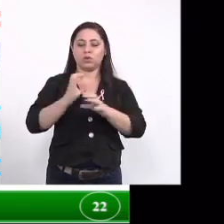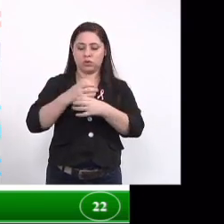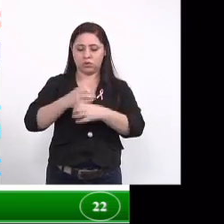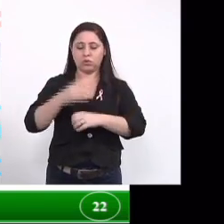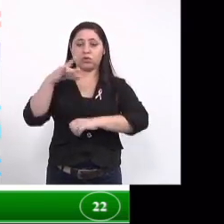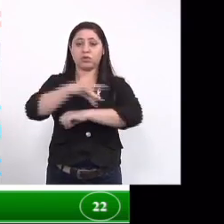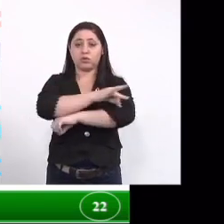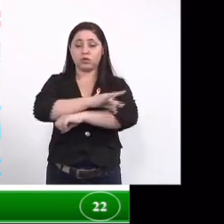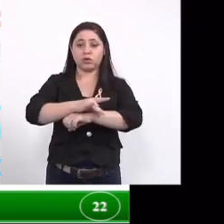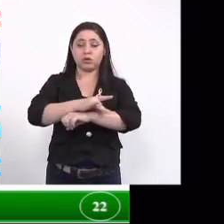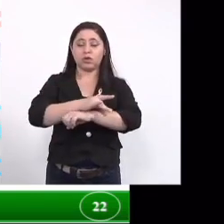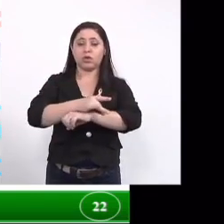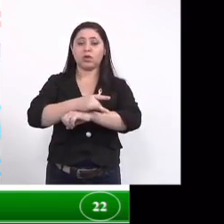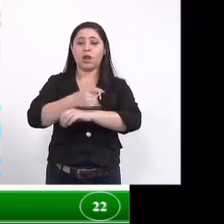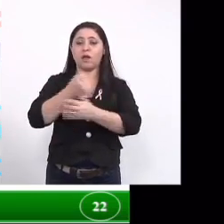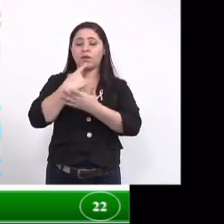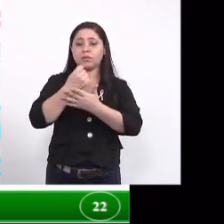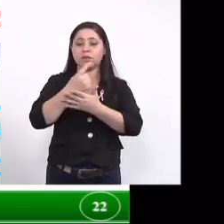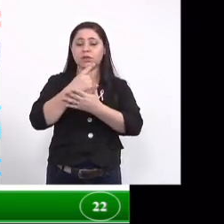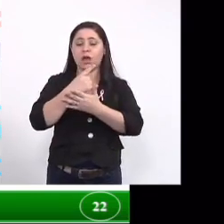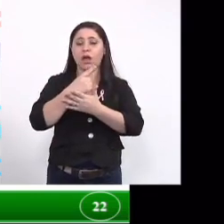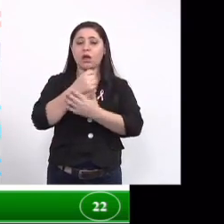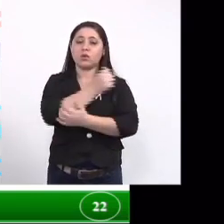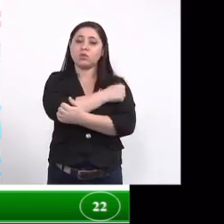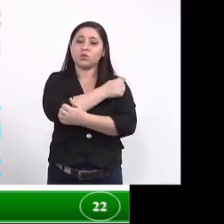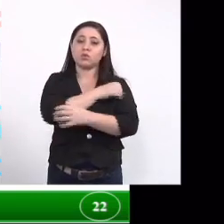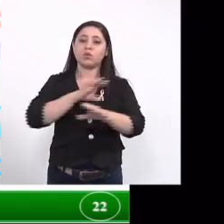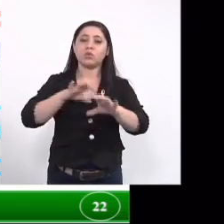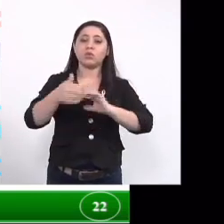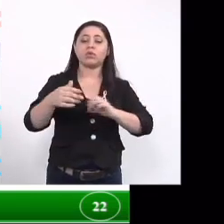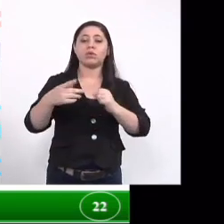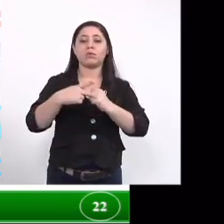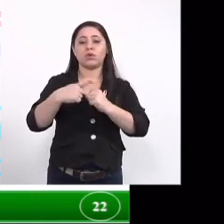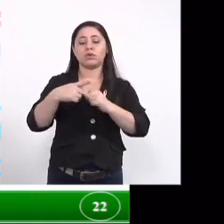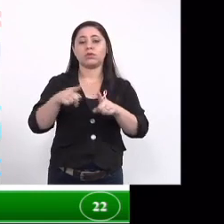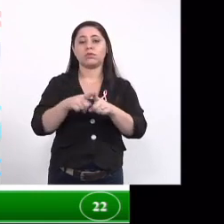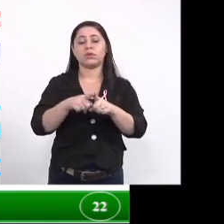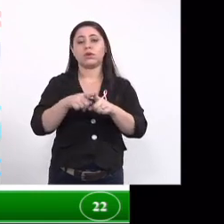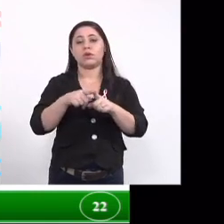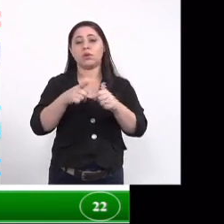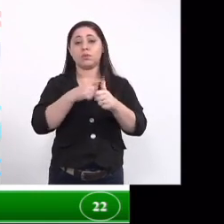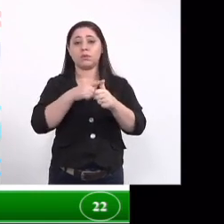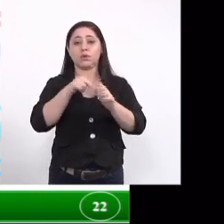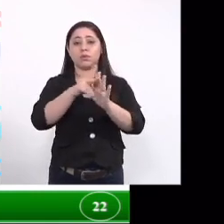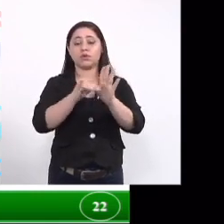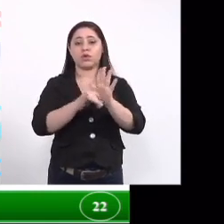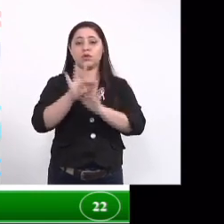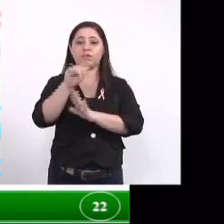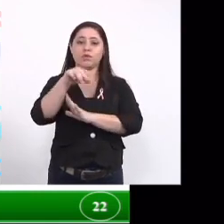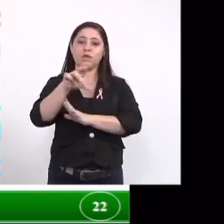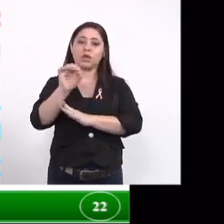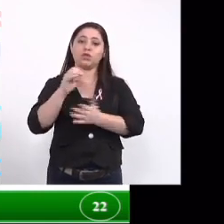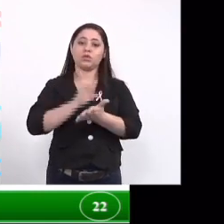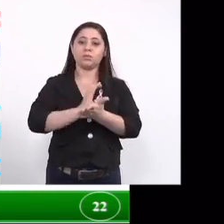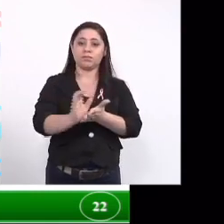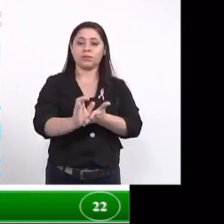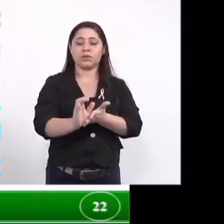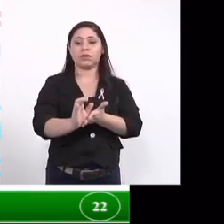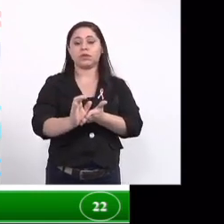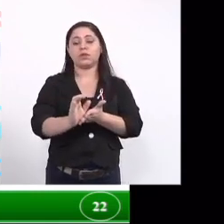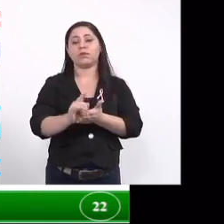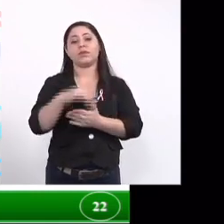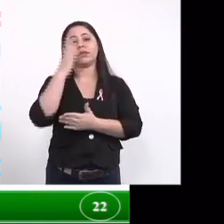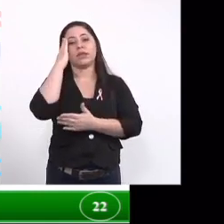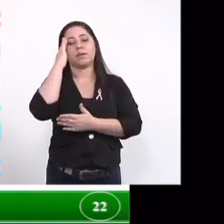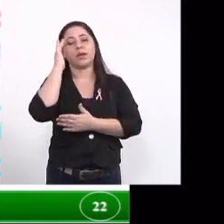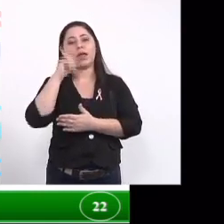farmacêuticos alunos de graduação e pós-graduação como eu falei o primeiro projeto foi financiado pelo Fundect para